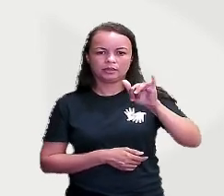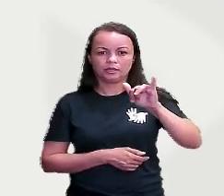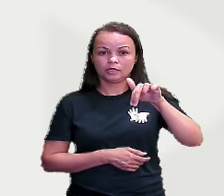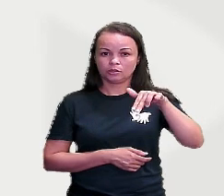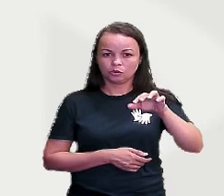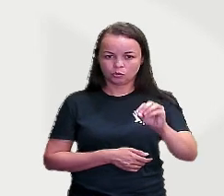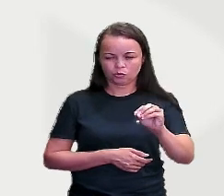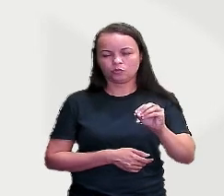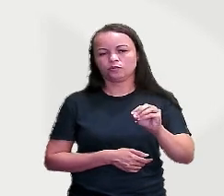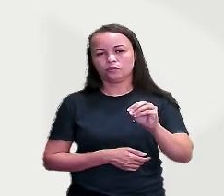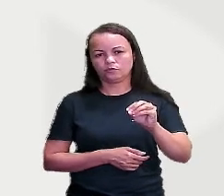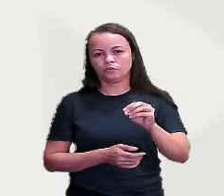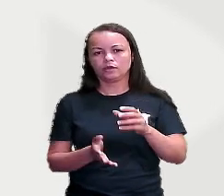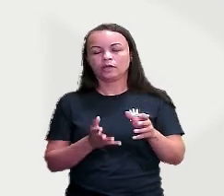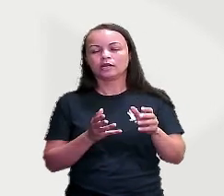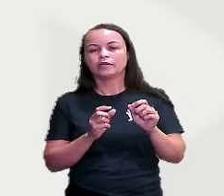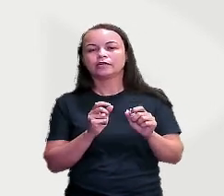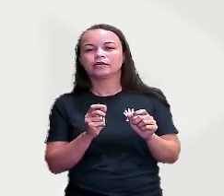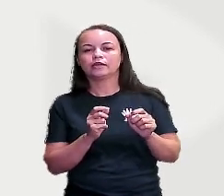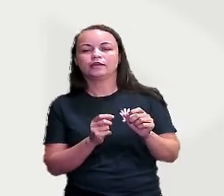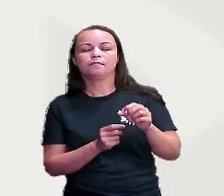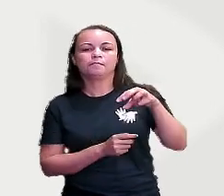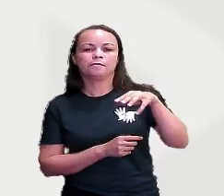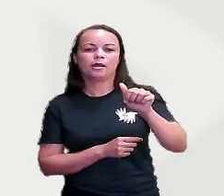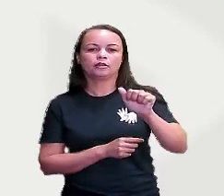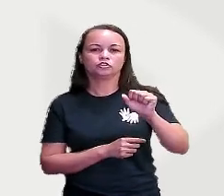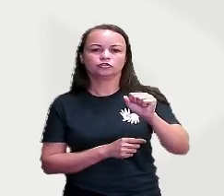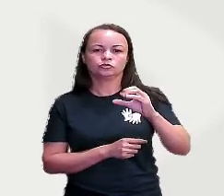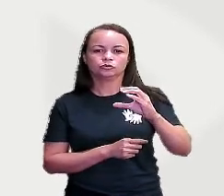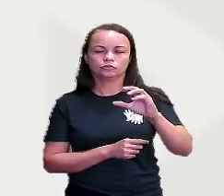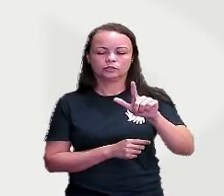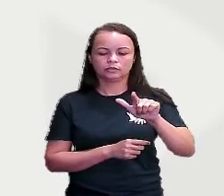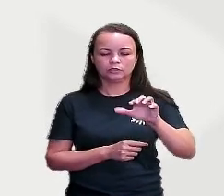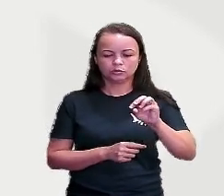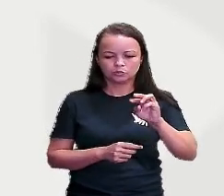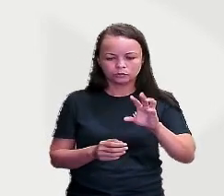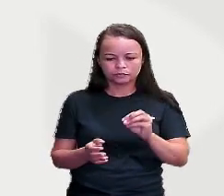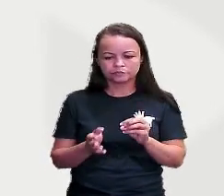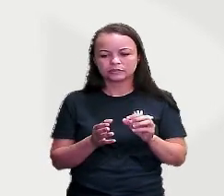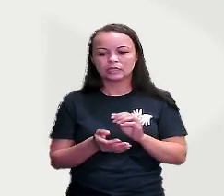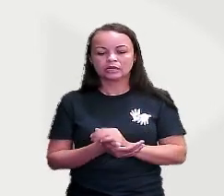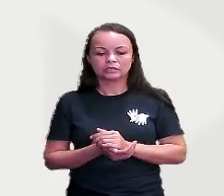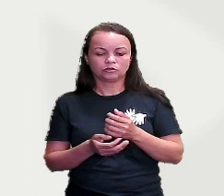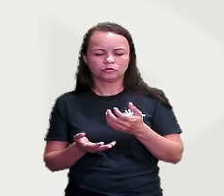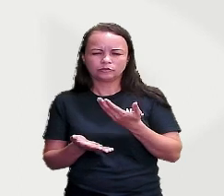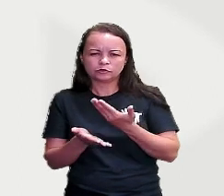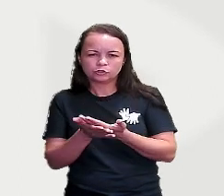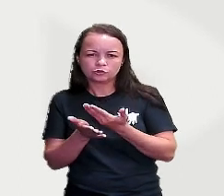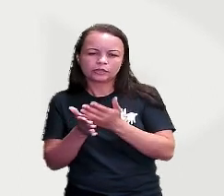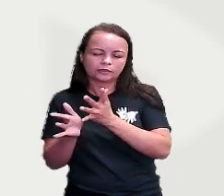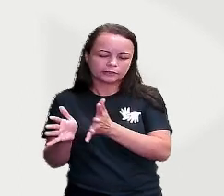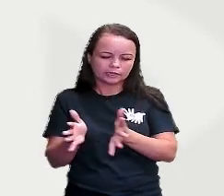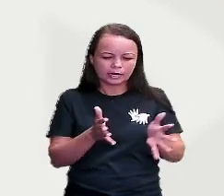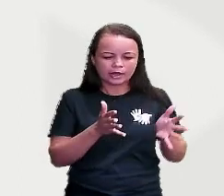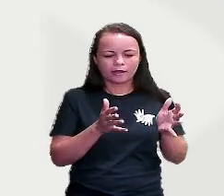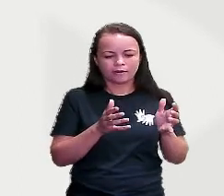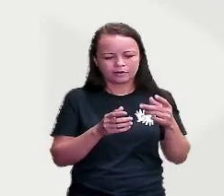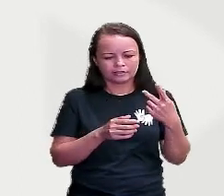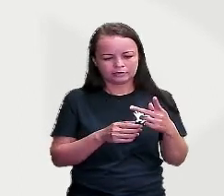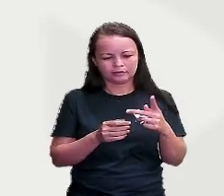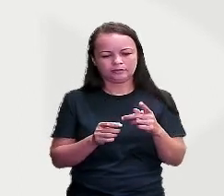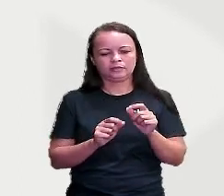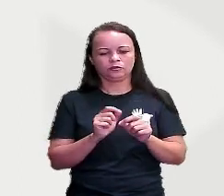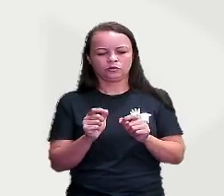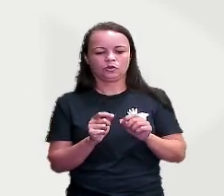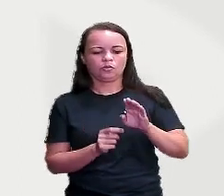Uniformis, epicênios, sobrecomuns e comuns de dois gêneros. Tudo isso a gente vai estudar nessas aulas, tanto na parte 1 quanto